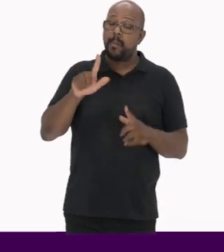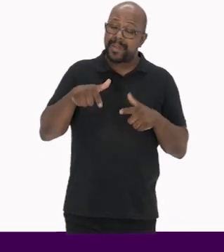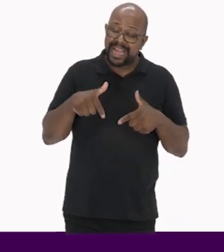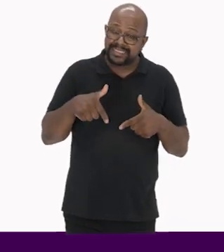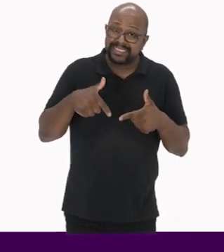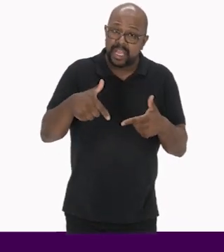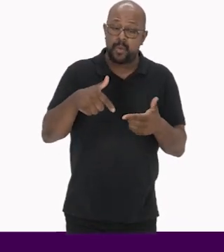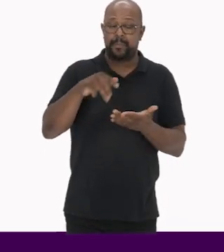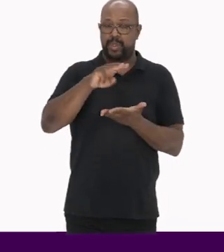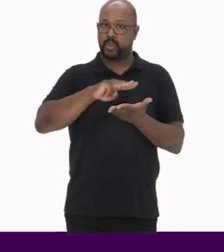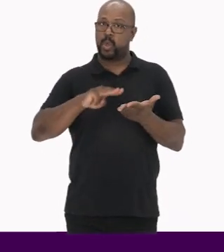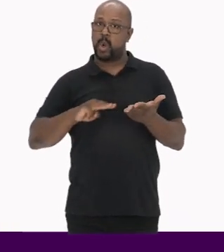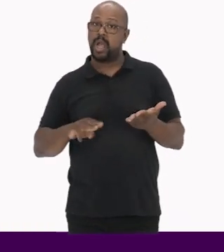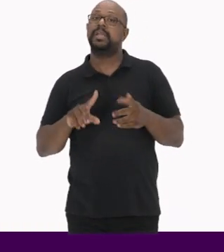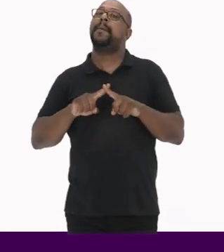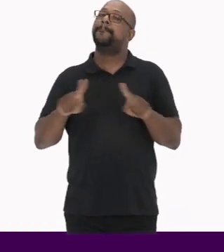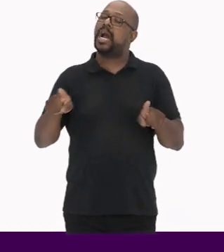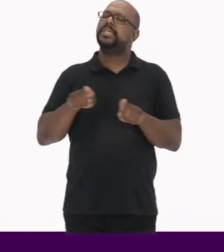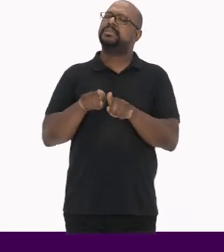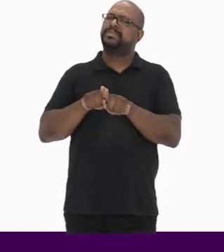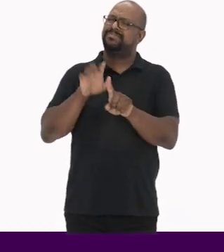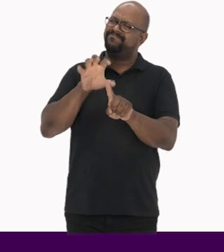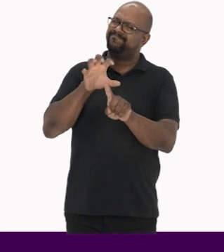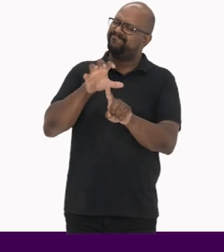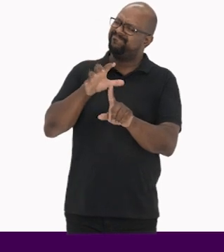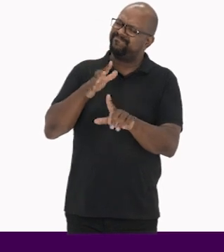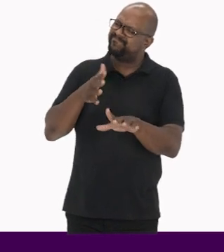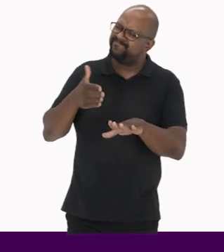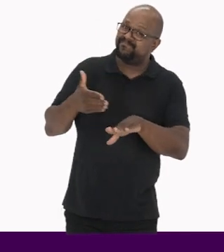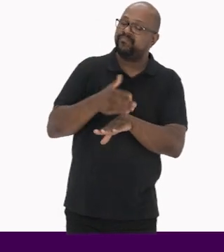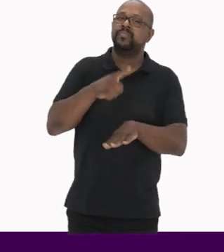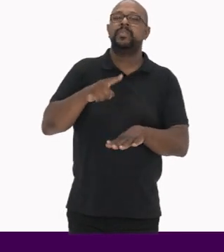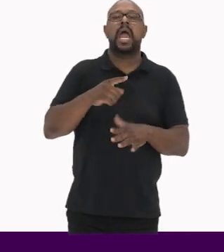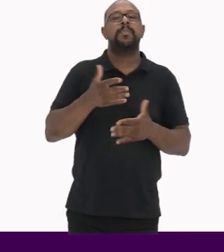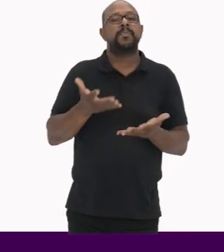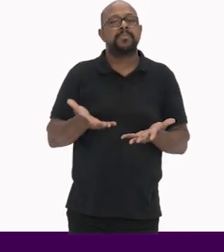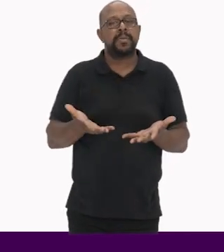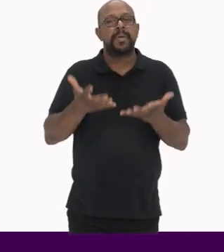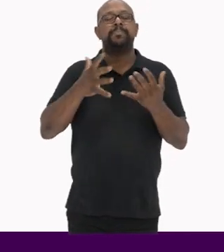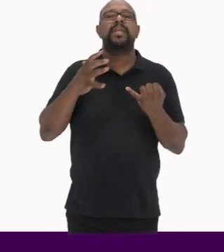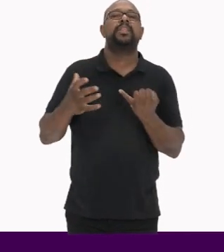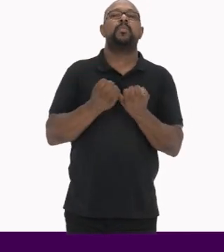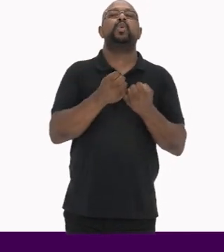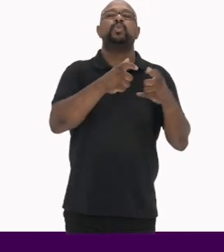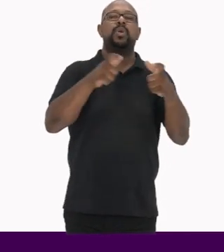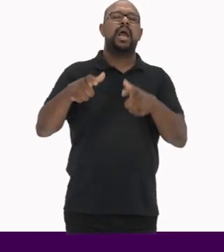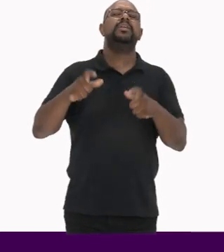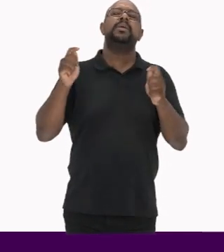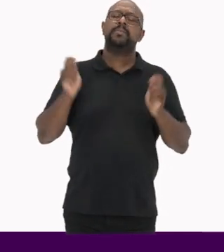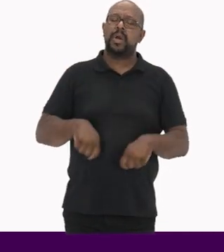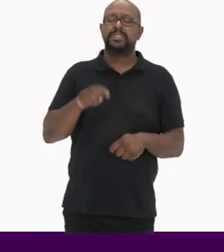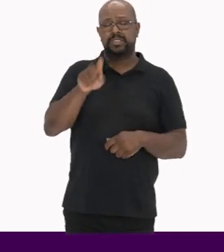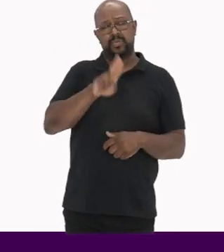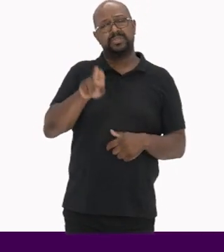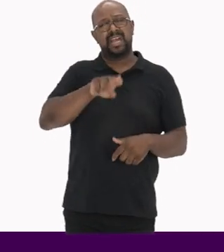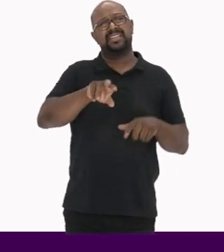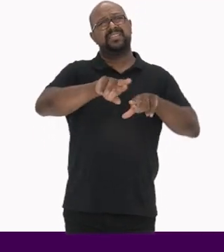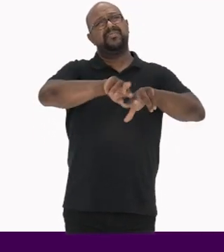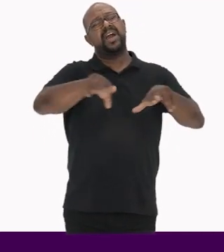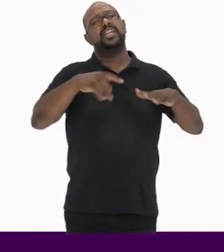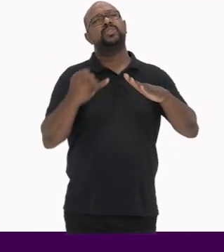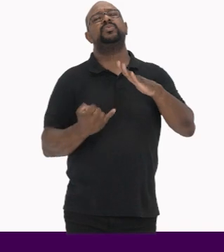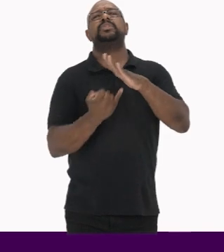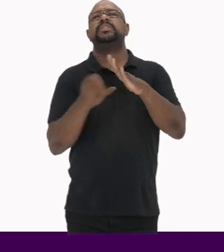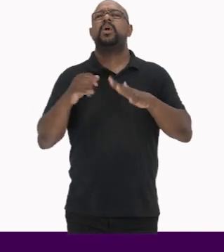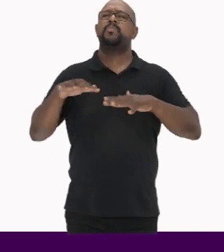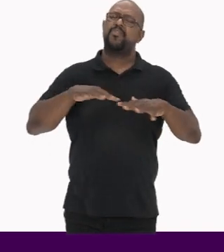é uma ação metodológica Mas que interfere de sobremaneira Na construção dos patrimônios locais E ele pode ser aplicado em